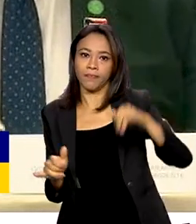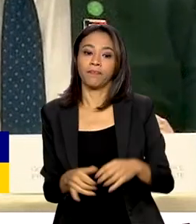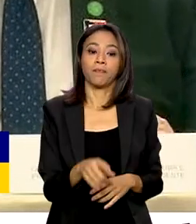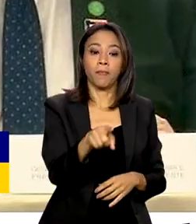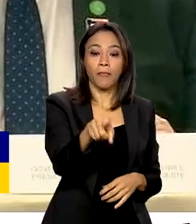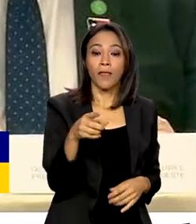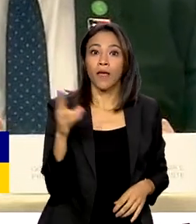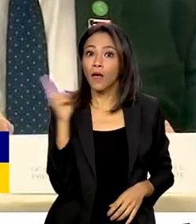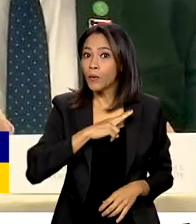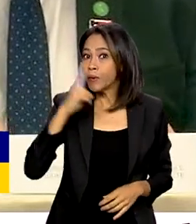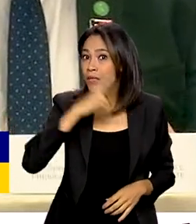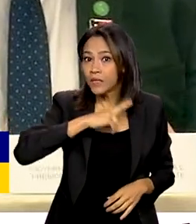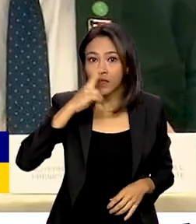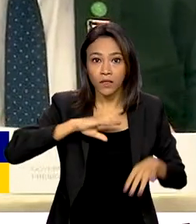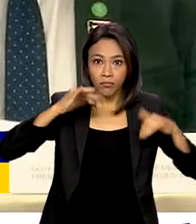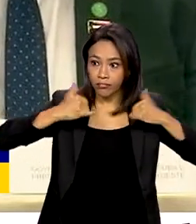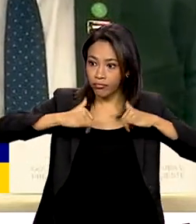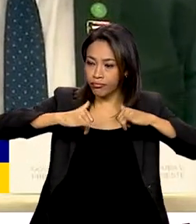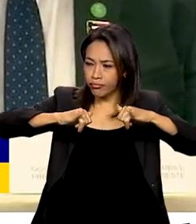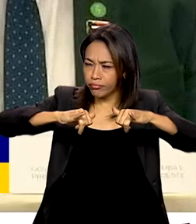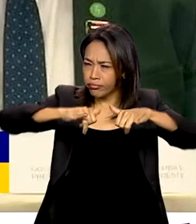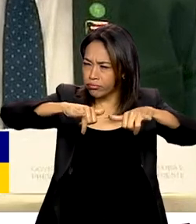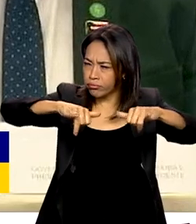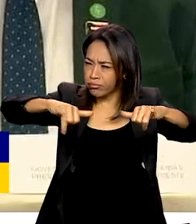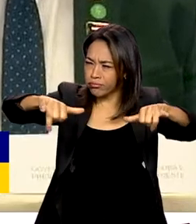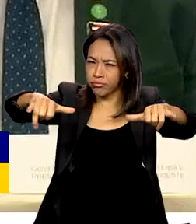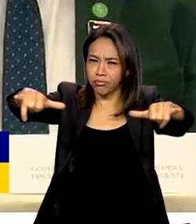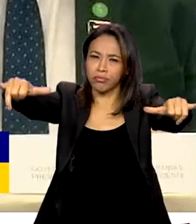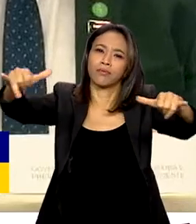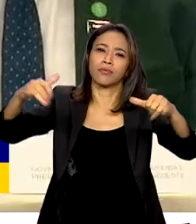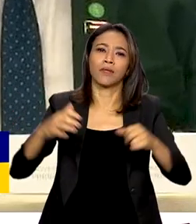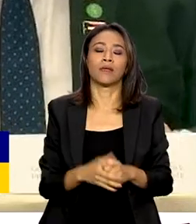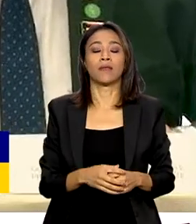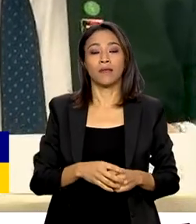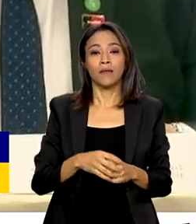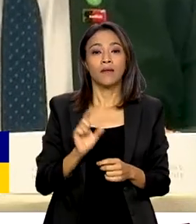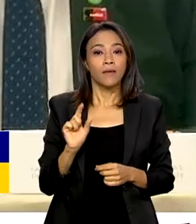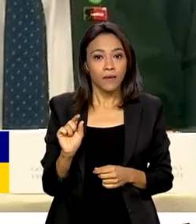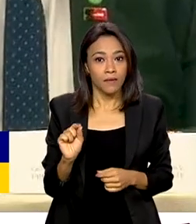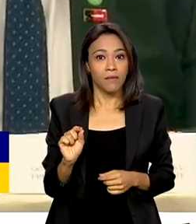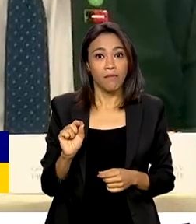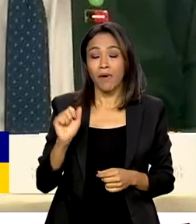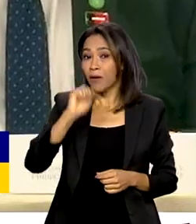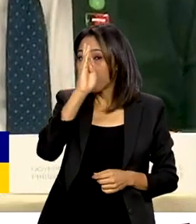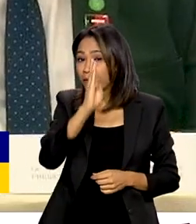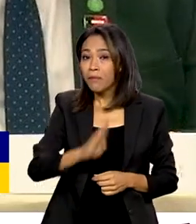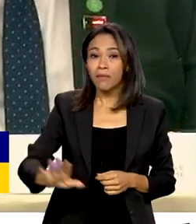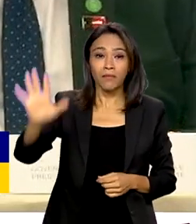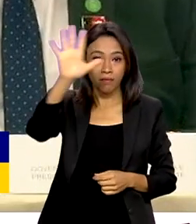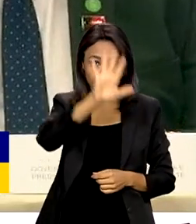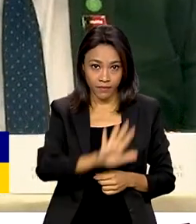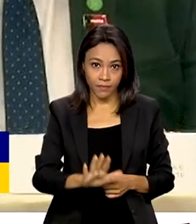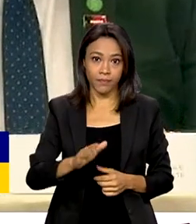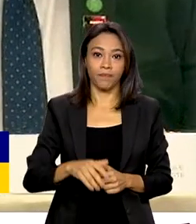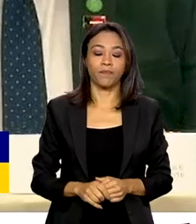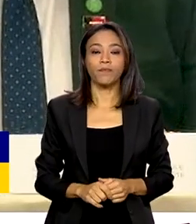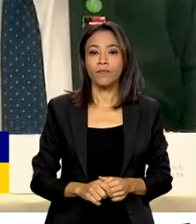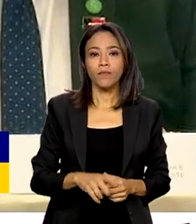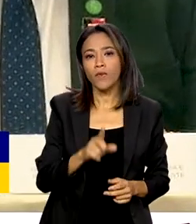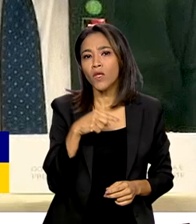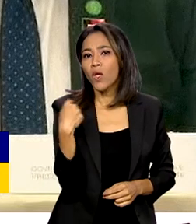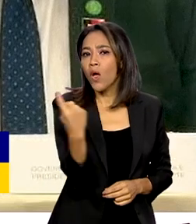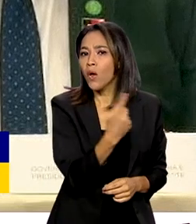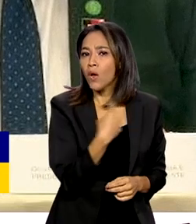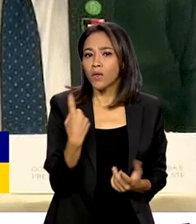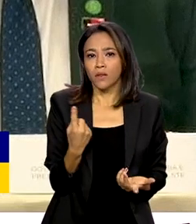transmissão para que possamos escoar a energia gerada na nossa região para o restante do país. Não podemos